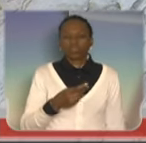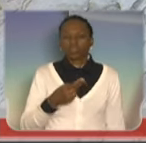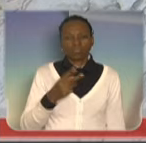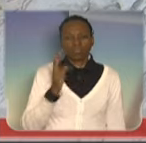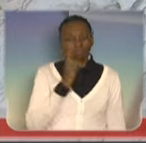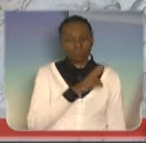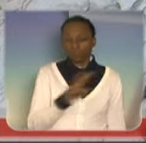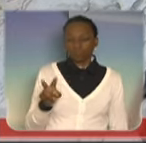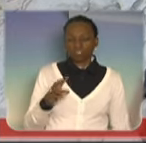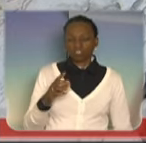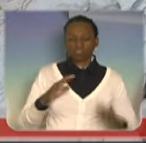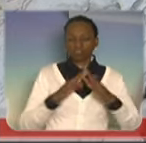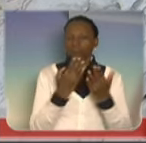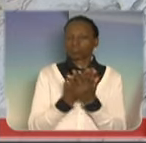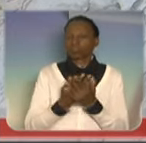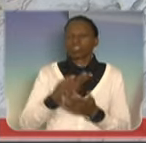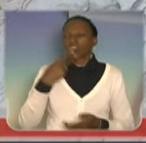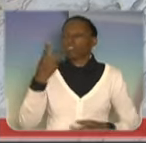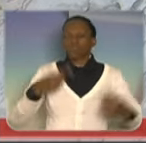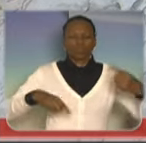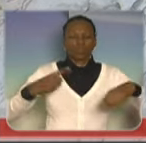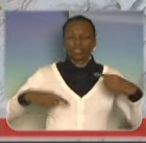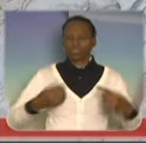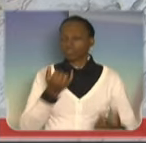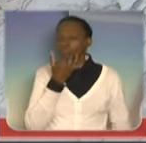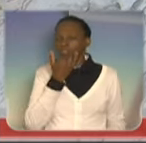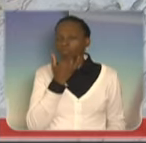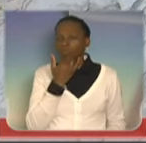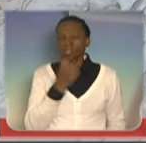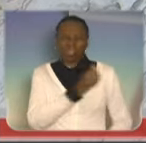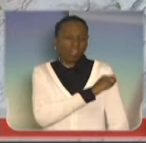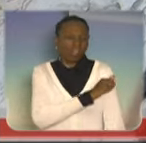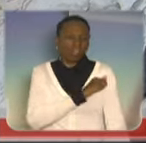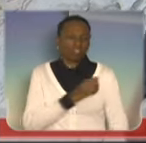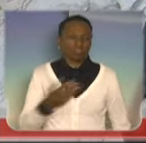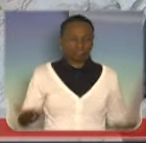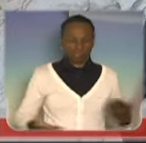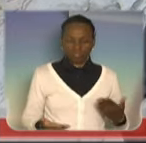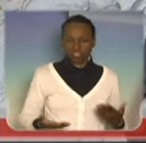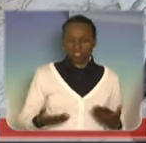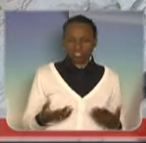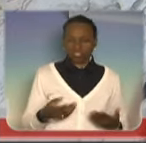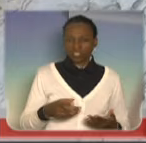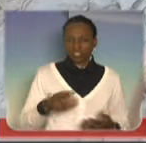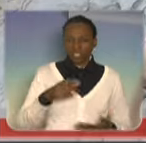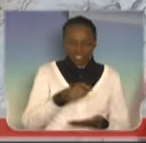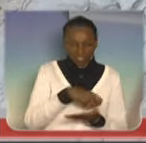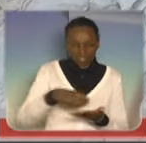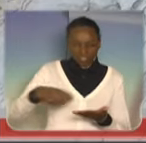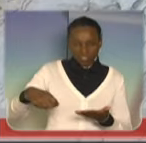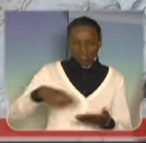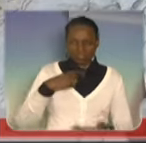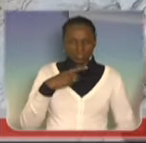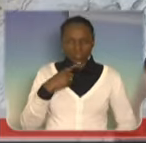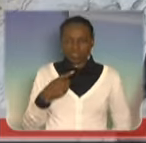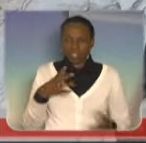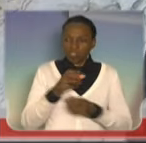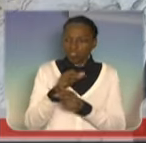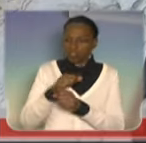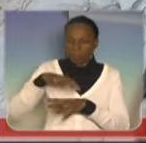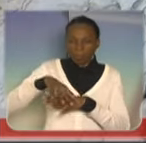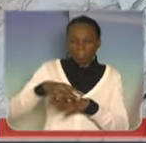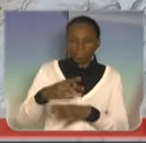política, o senhor vai me perdoar. Nós mal sabemos, nossos alunos hoje mal sabem escrever e somar, muito menos a história do Brasil e outras